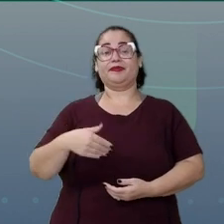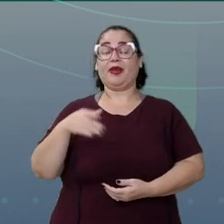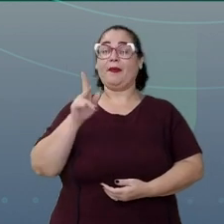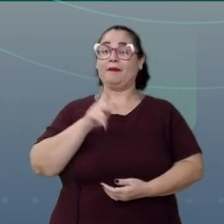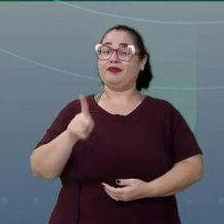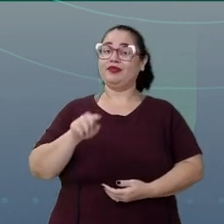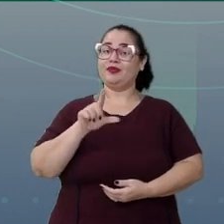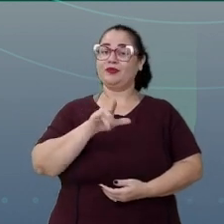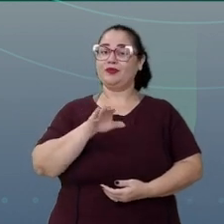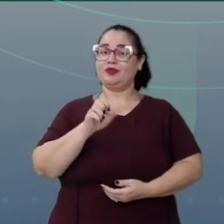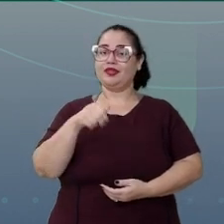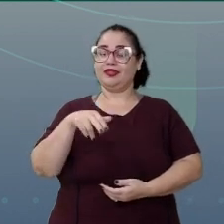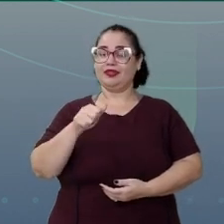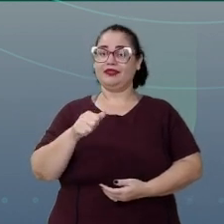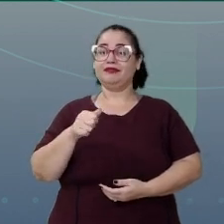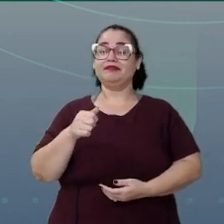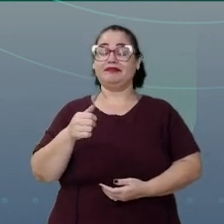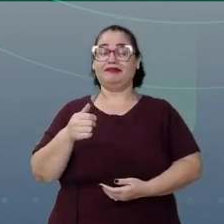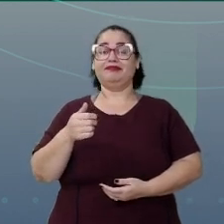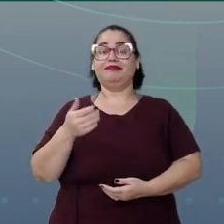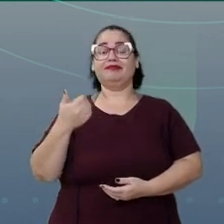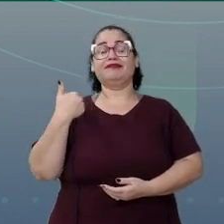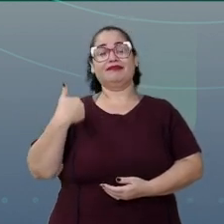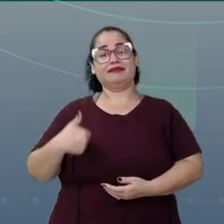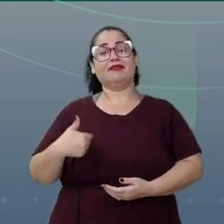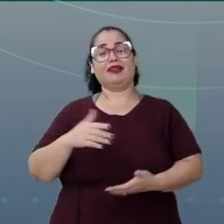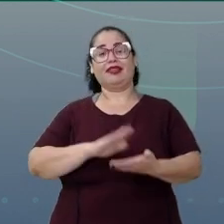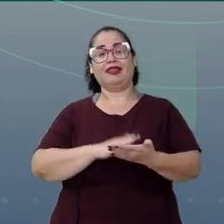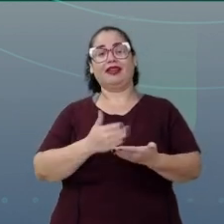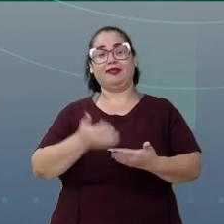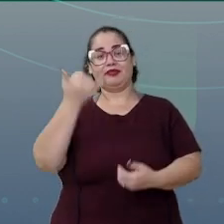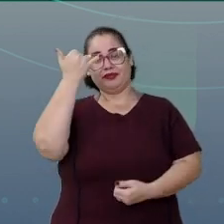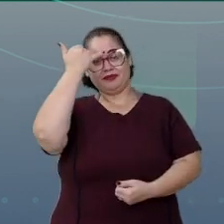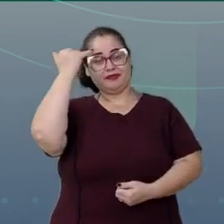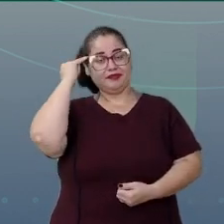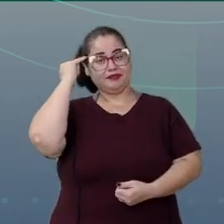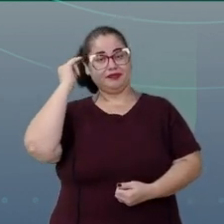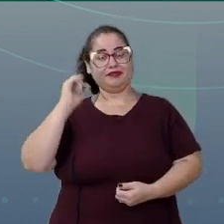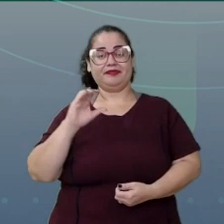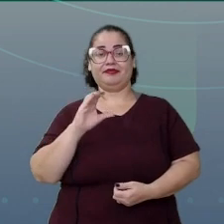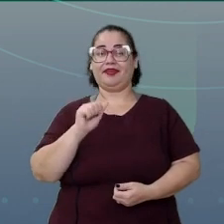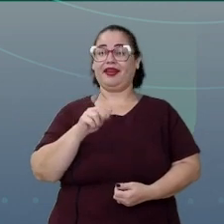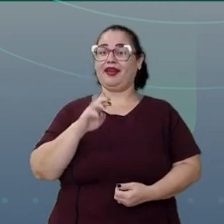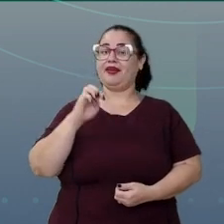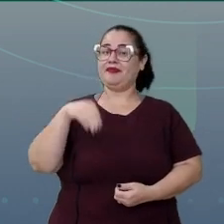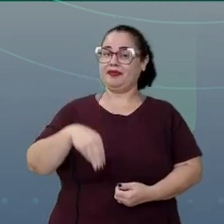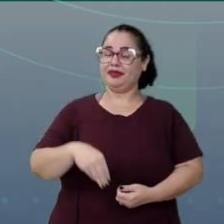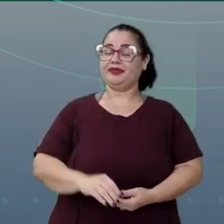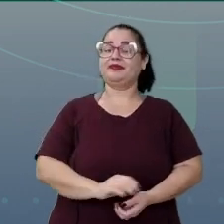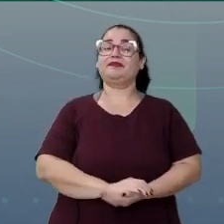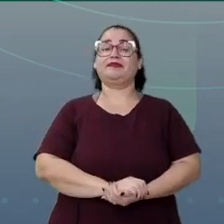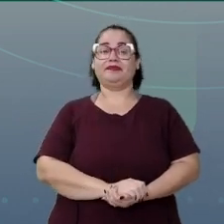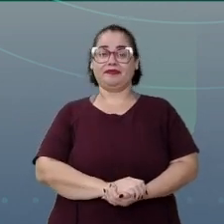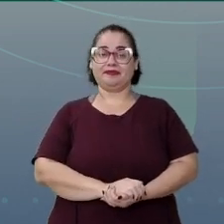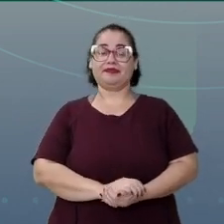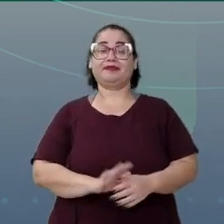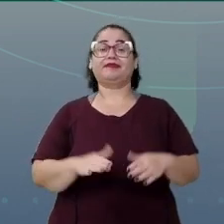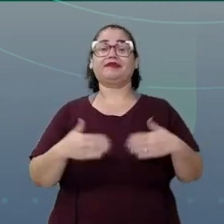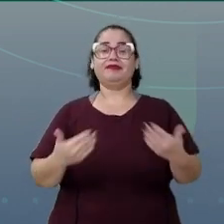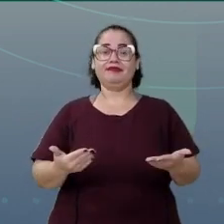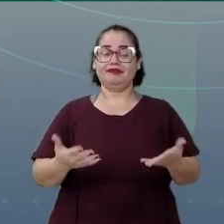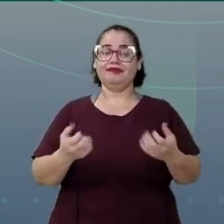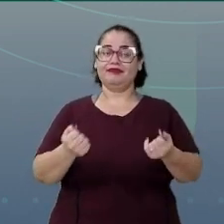a professora Luciana. Ao meu lado, nossa querida intérprete, Carmen. E aí, vamos